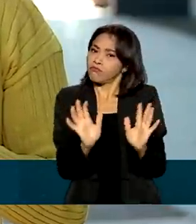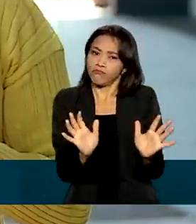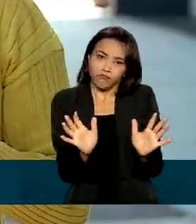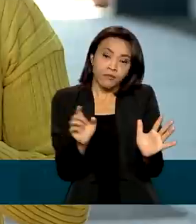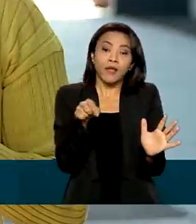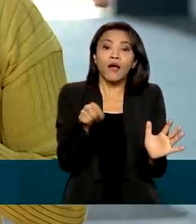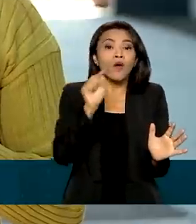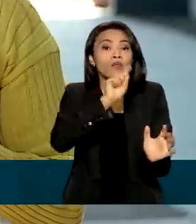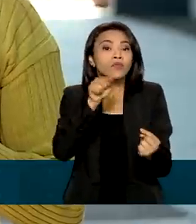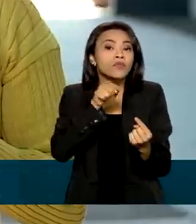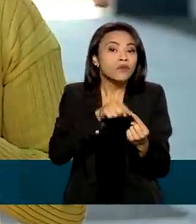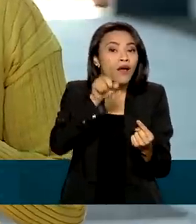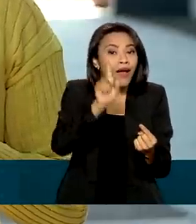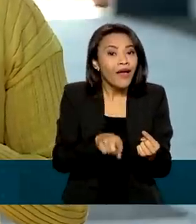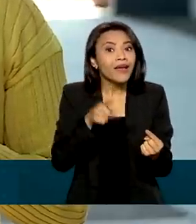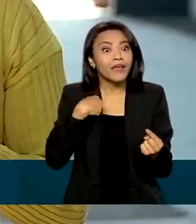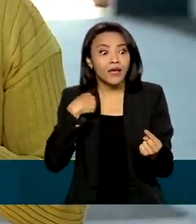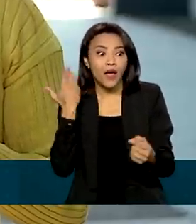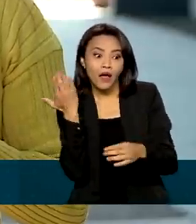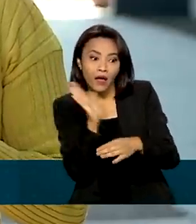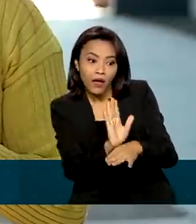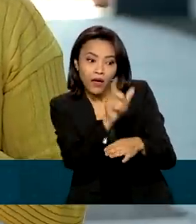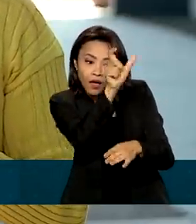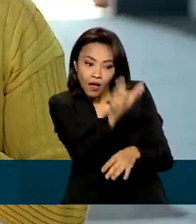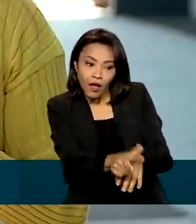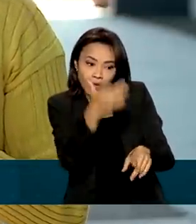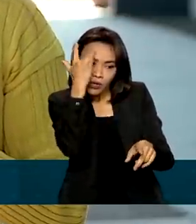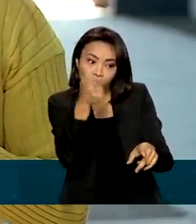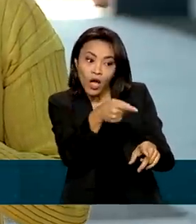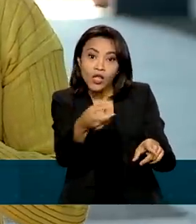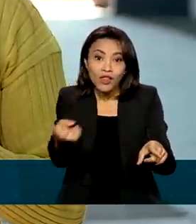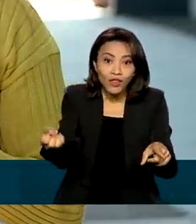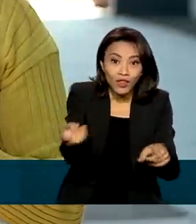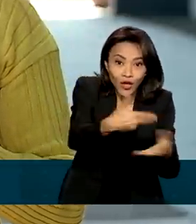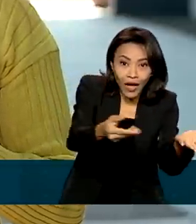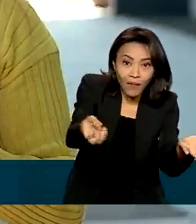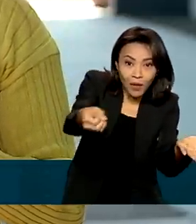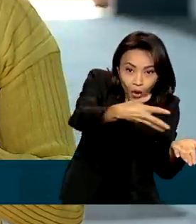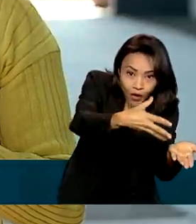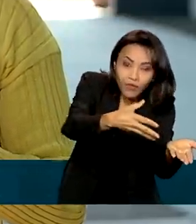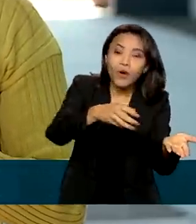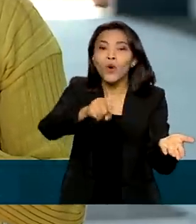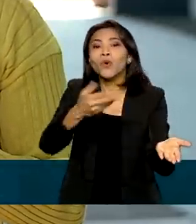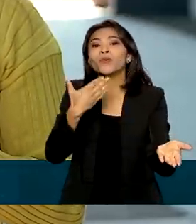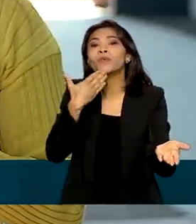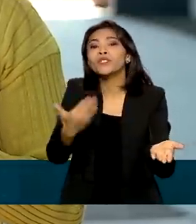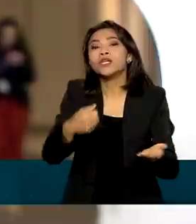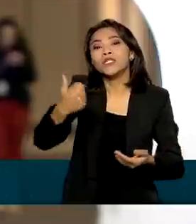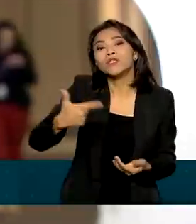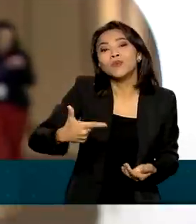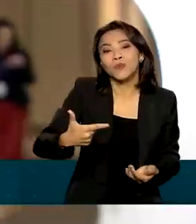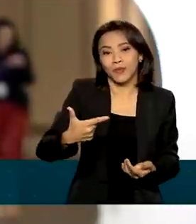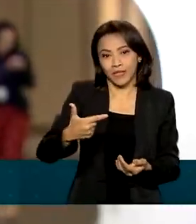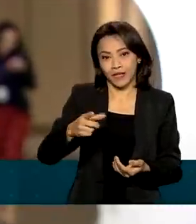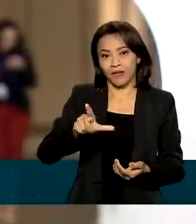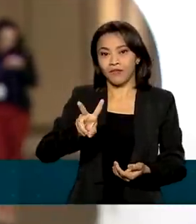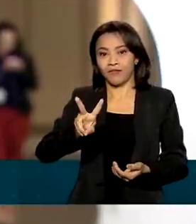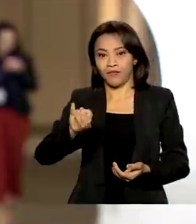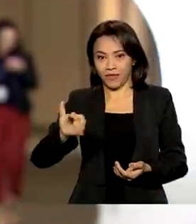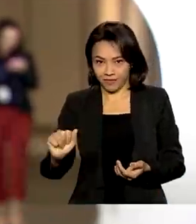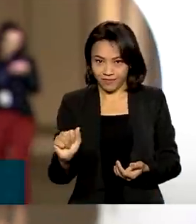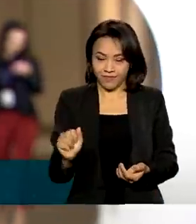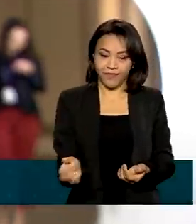ideia é que isso ocorra quando o motorista fizer a renovação ou pedir a segunda via. Ela continuará